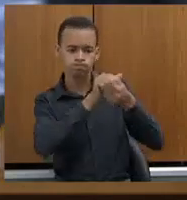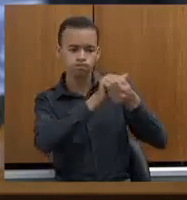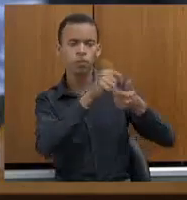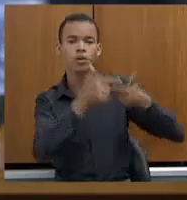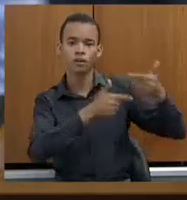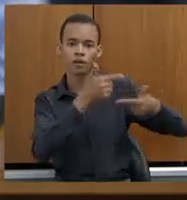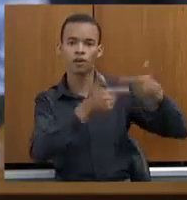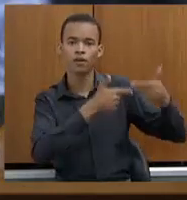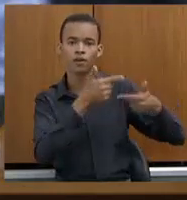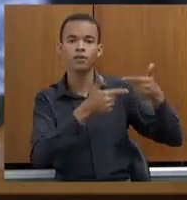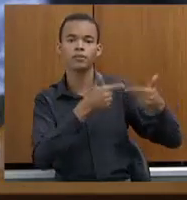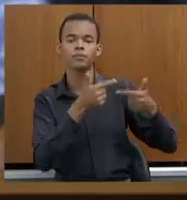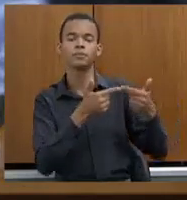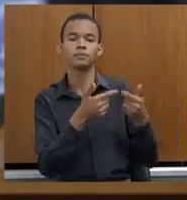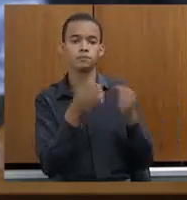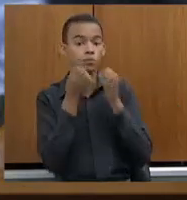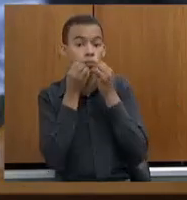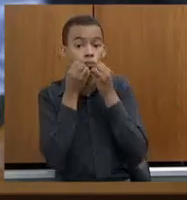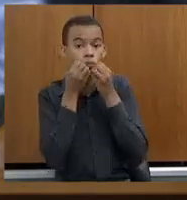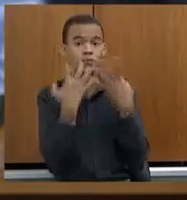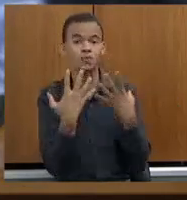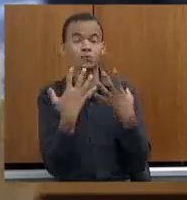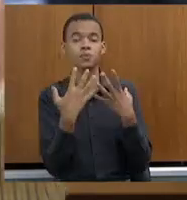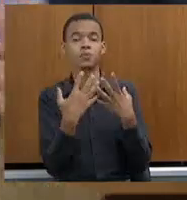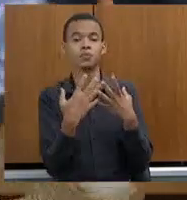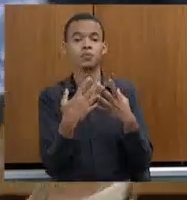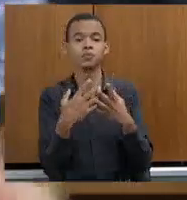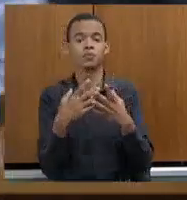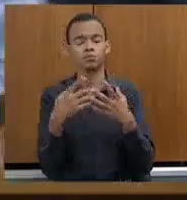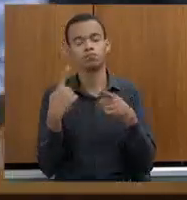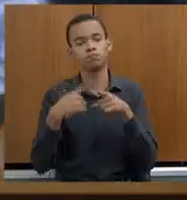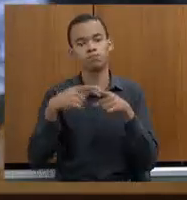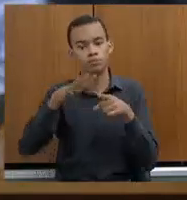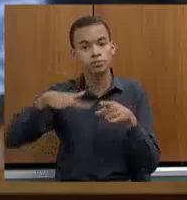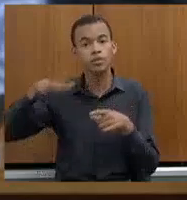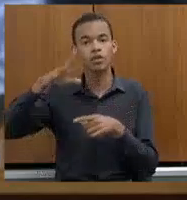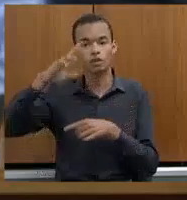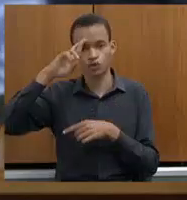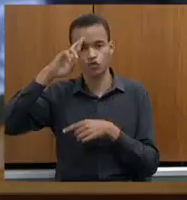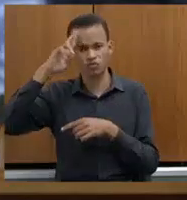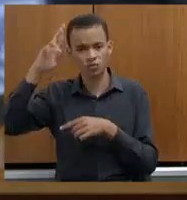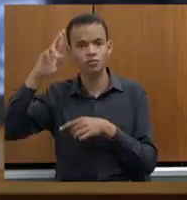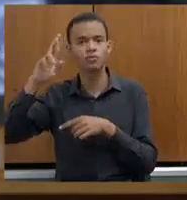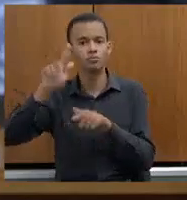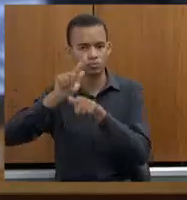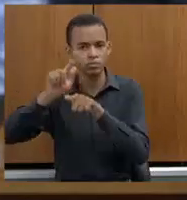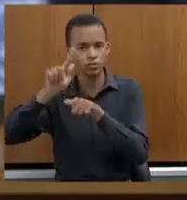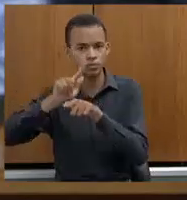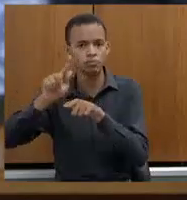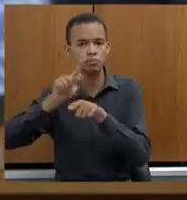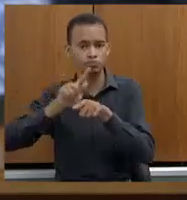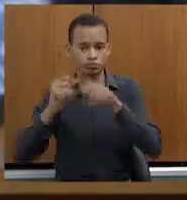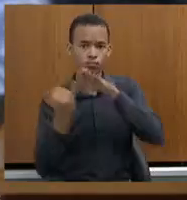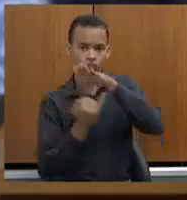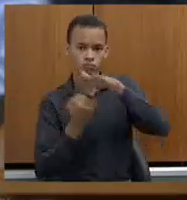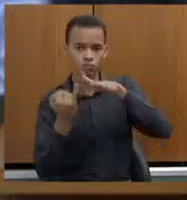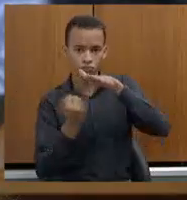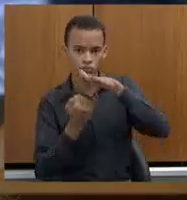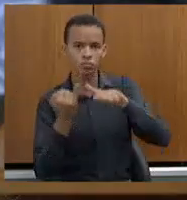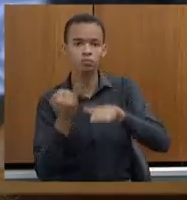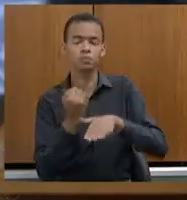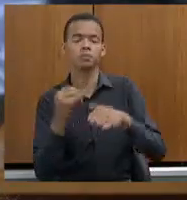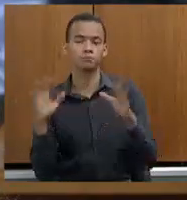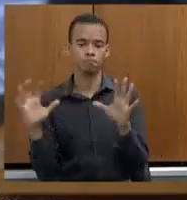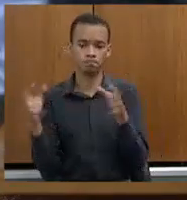que os chefes, aqueles que representam e falam em nome da instituição, sejam parte